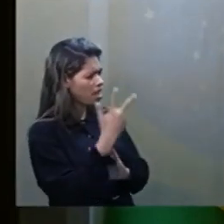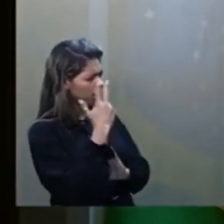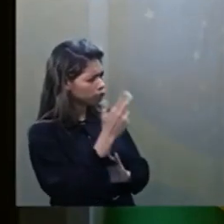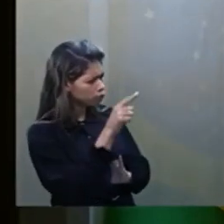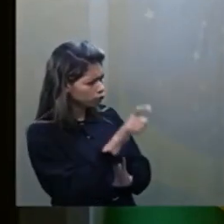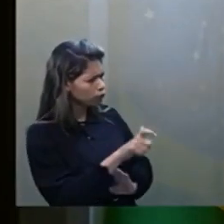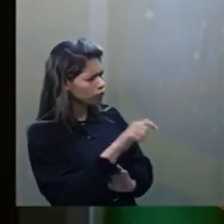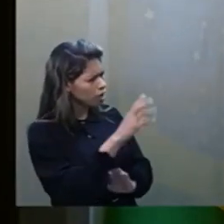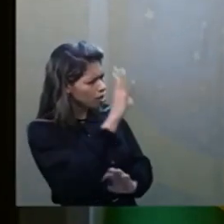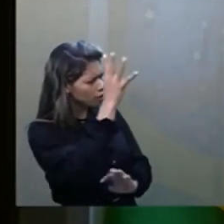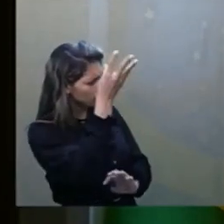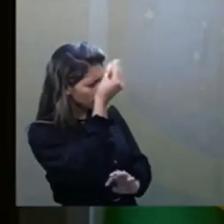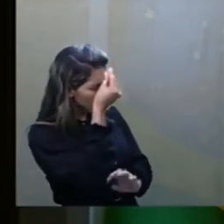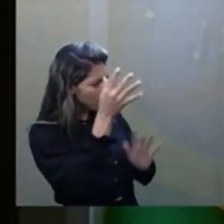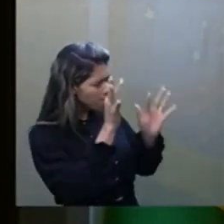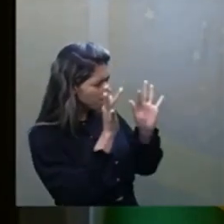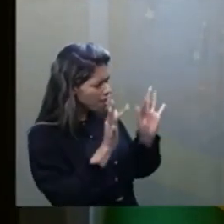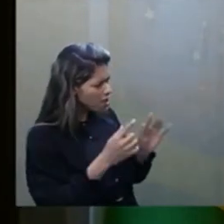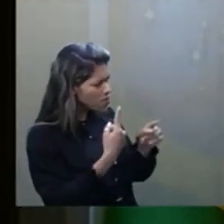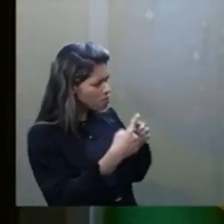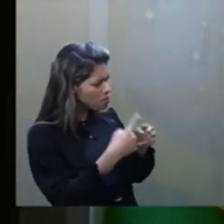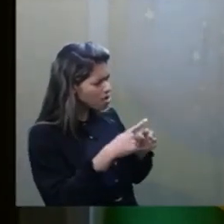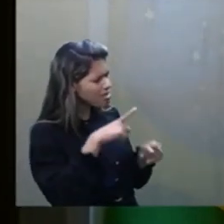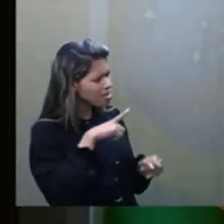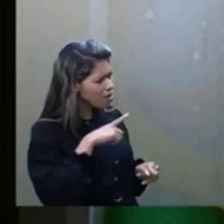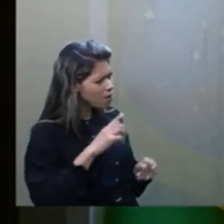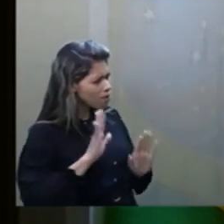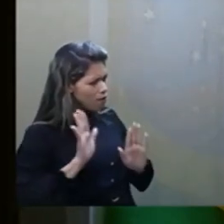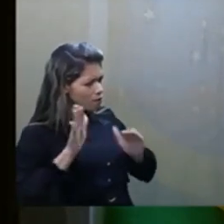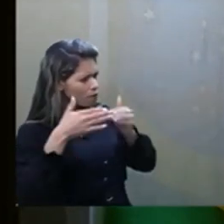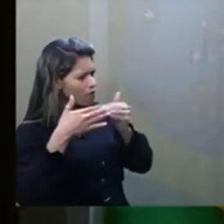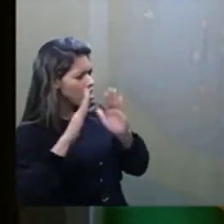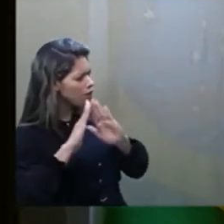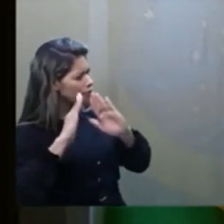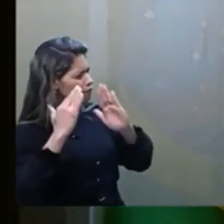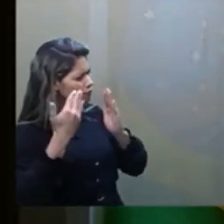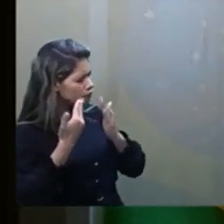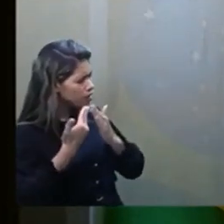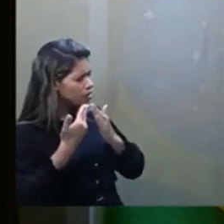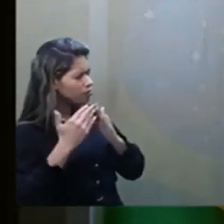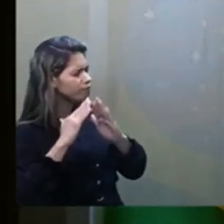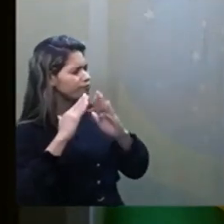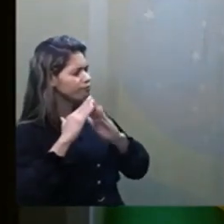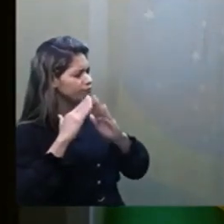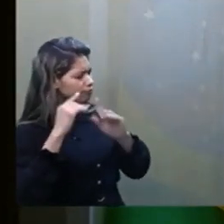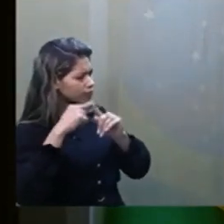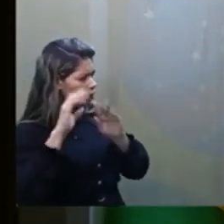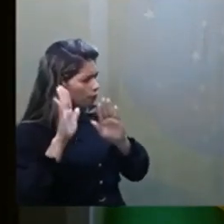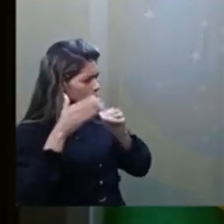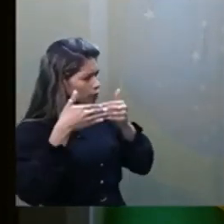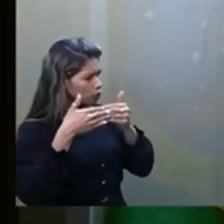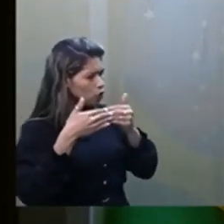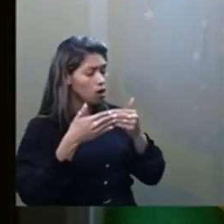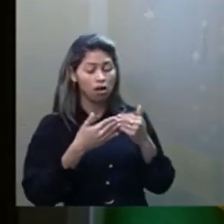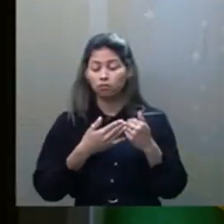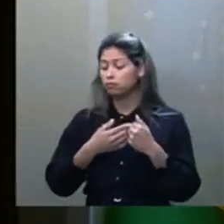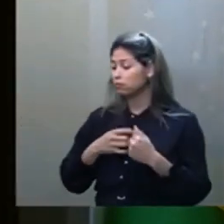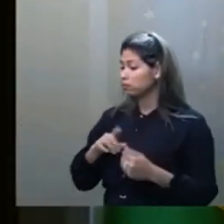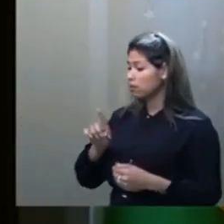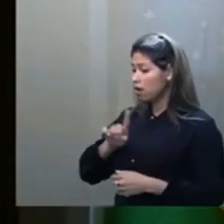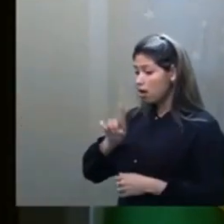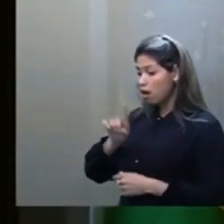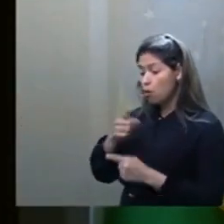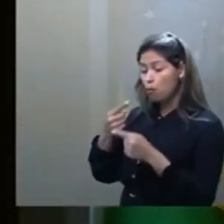Leopoldo, eu acho. E ele disse, não meu filho, estamos muito tristes, porque toda vez que se fecha uma igreja,